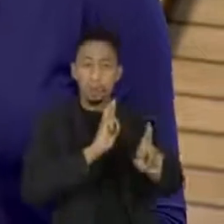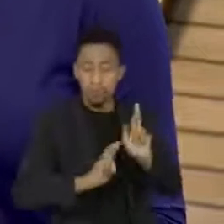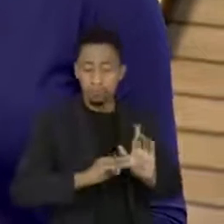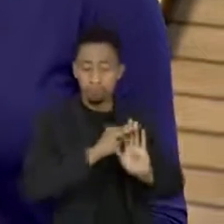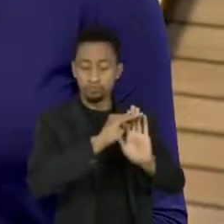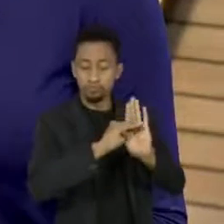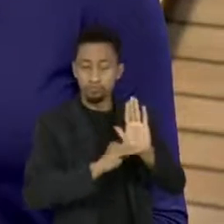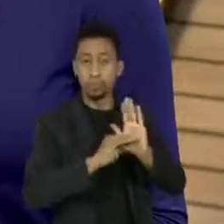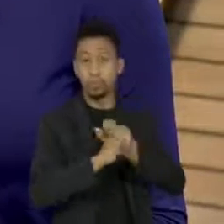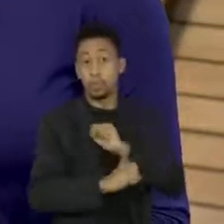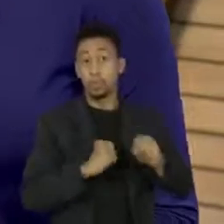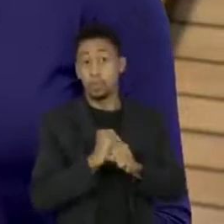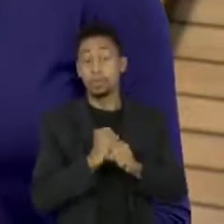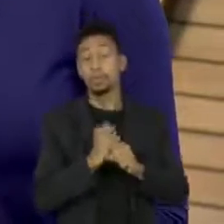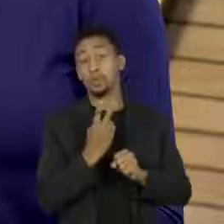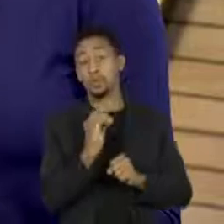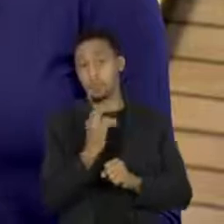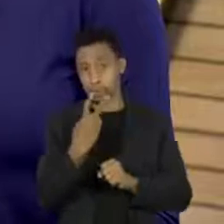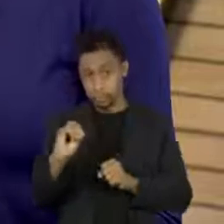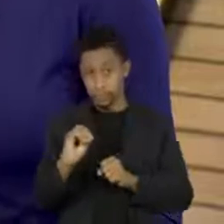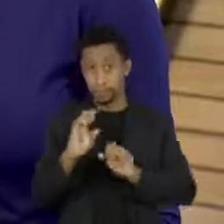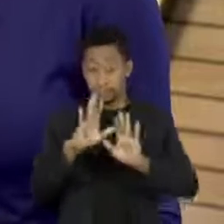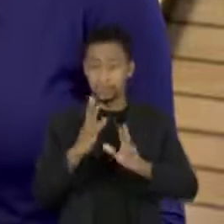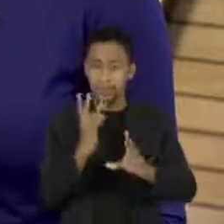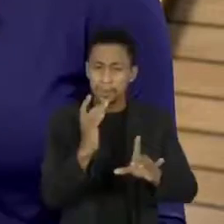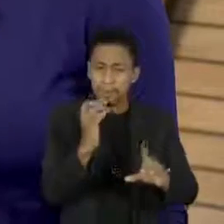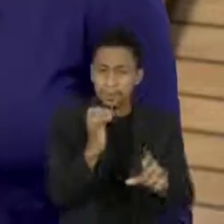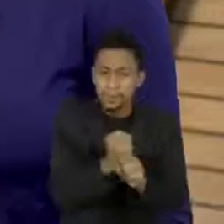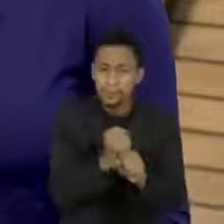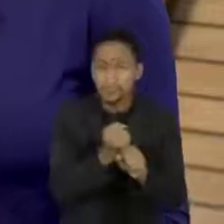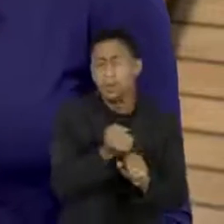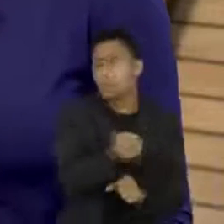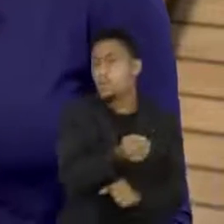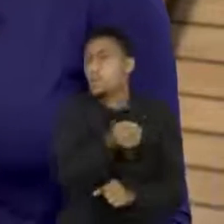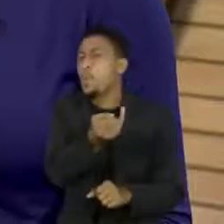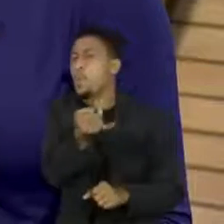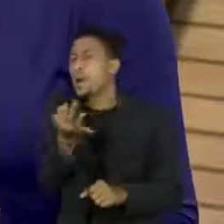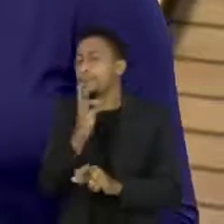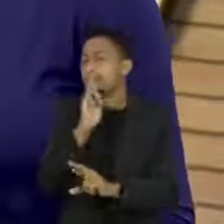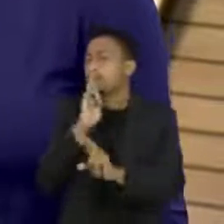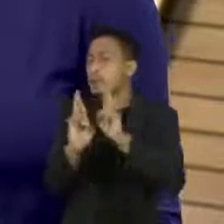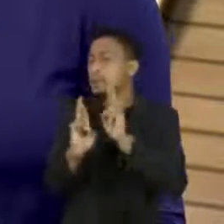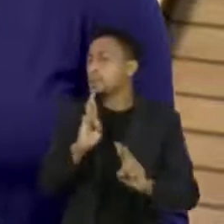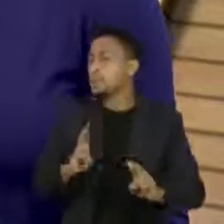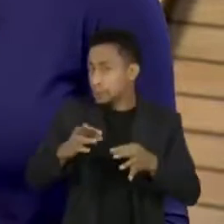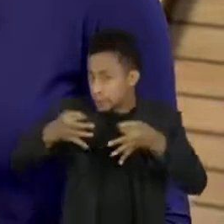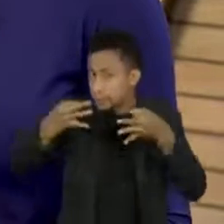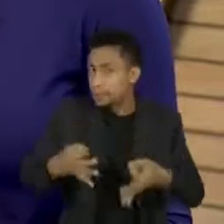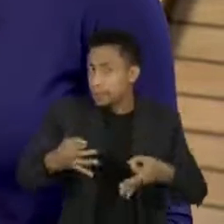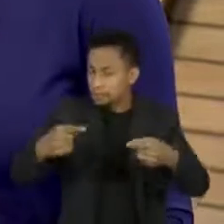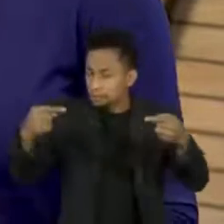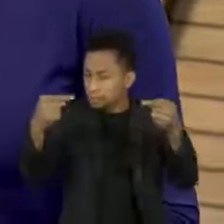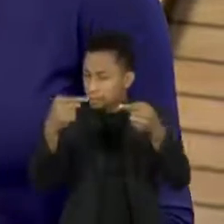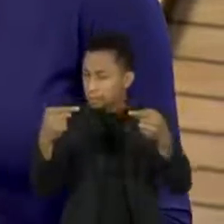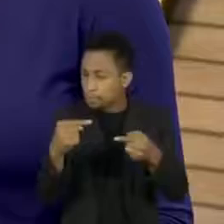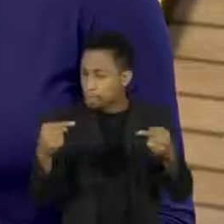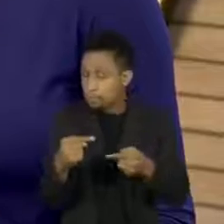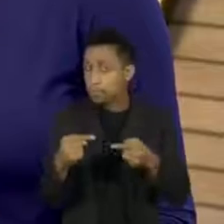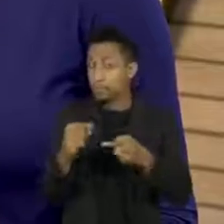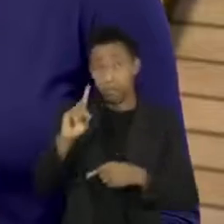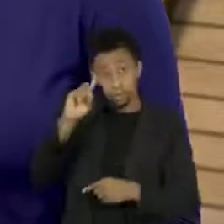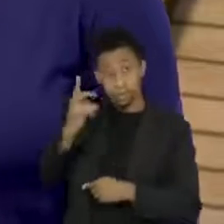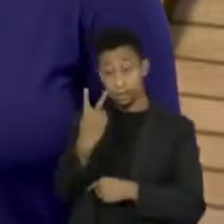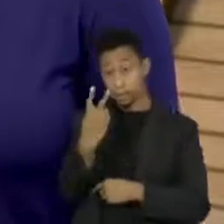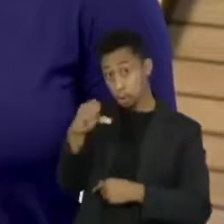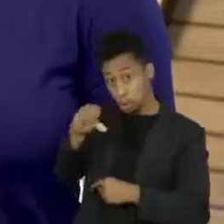A nota final do participante depende de um cálculo sobre o conjunto de respostas e será conhecida no dia 29 de